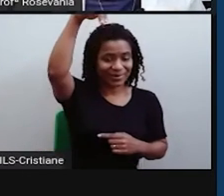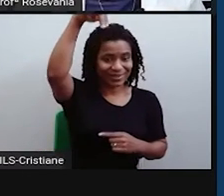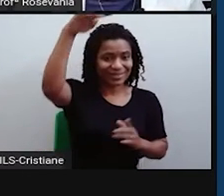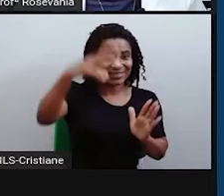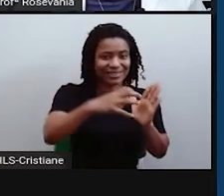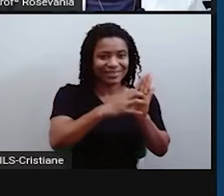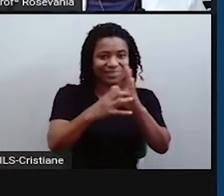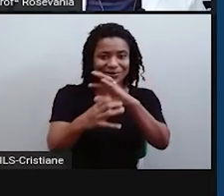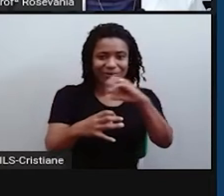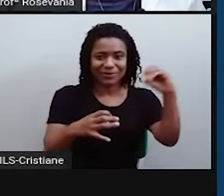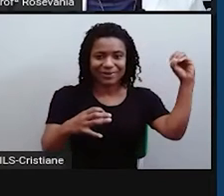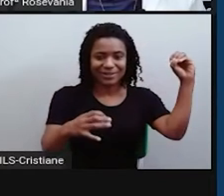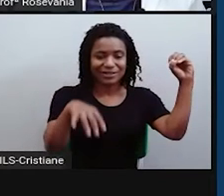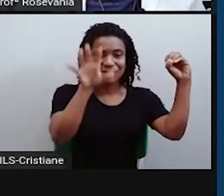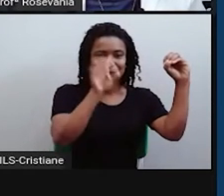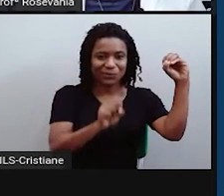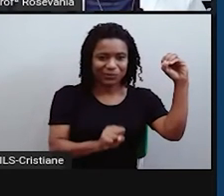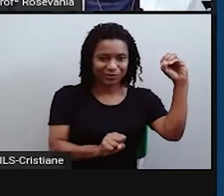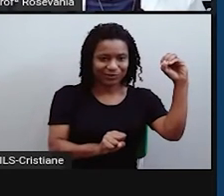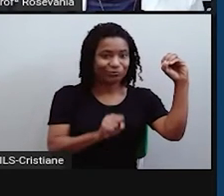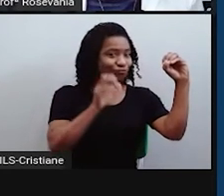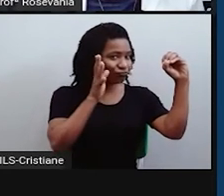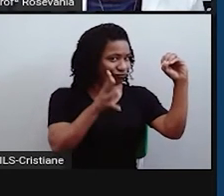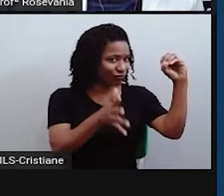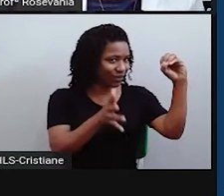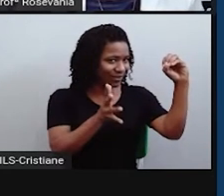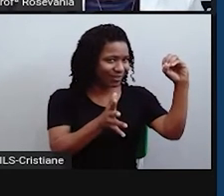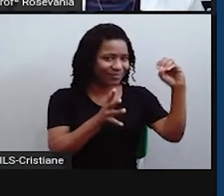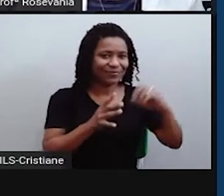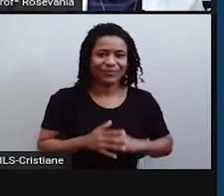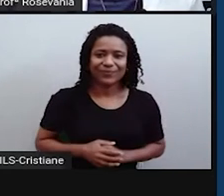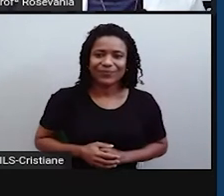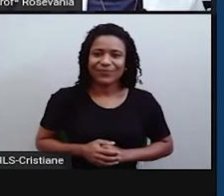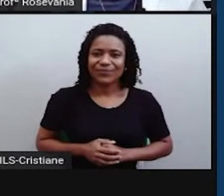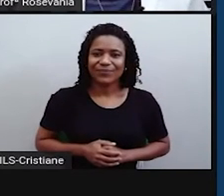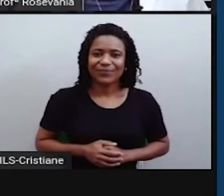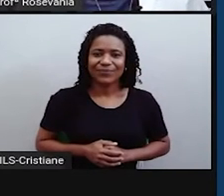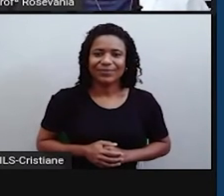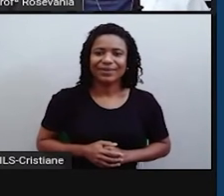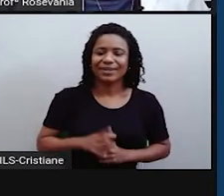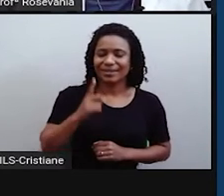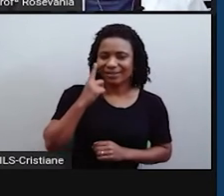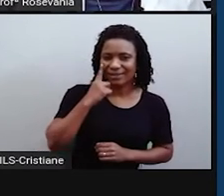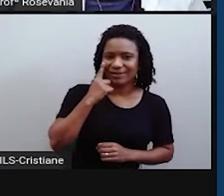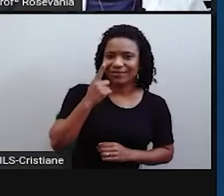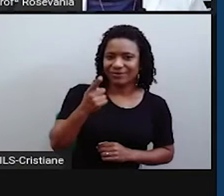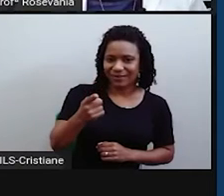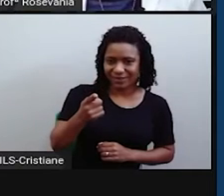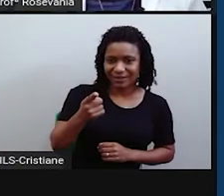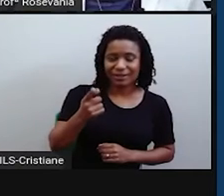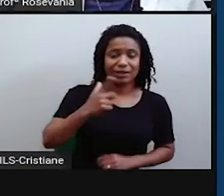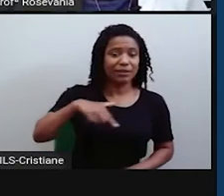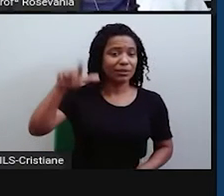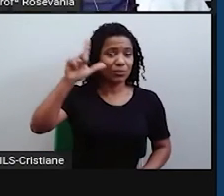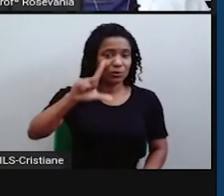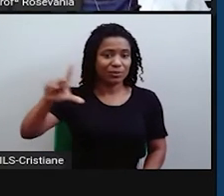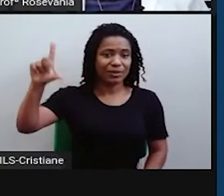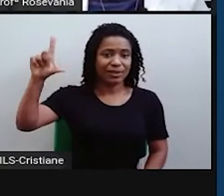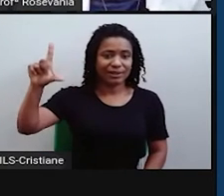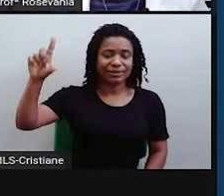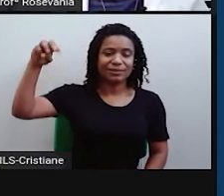E aqui, o coração econômico, né, do país, sempre foi esse espaço, Leste Meridional, que aí onde pega, né, o Rio